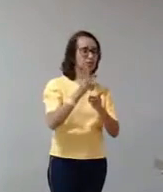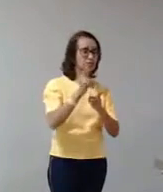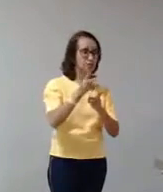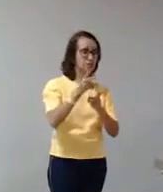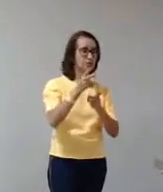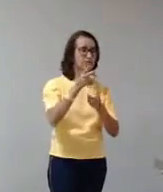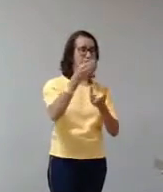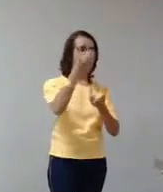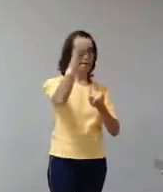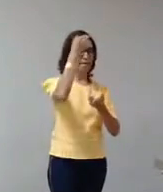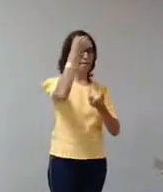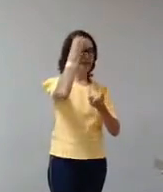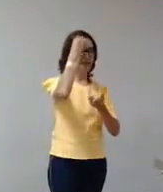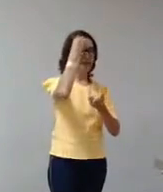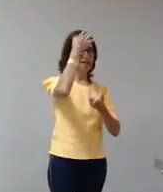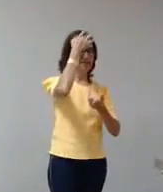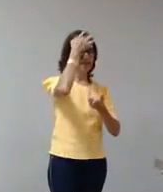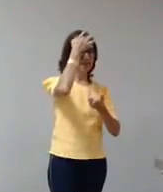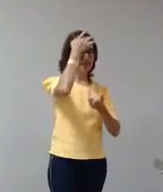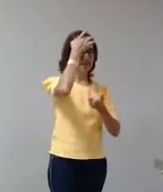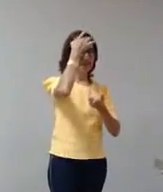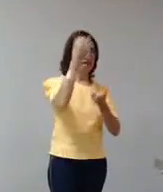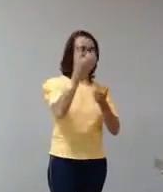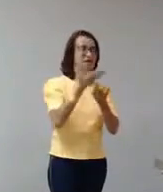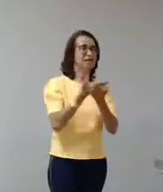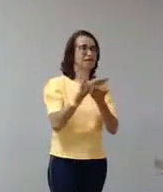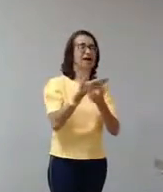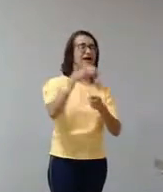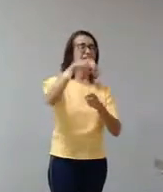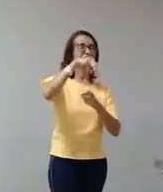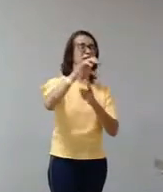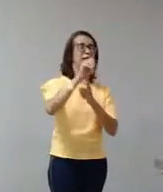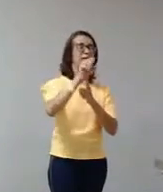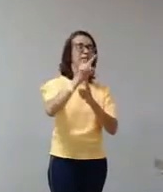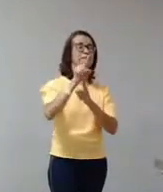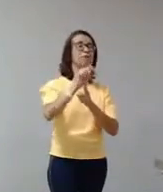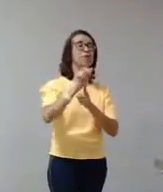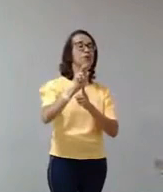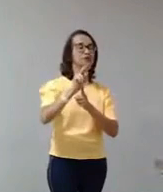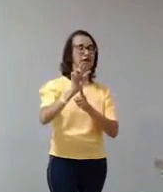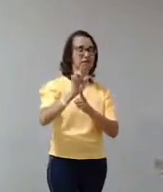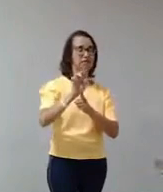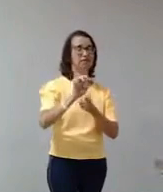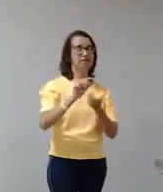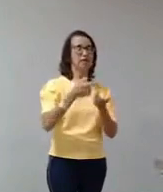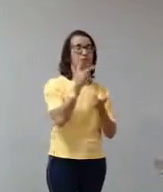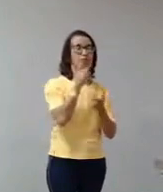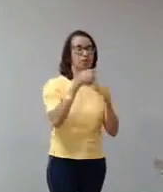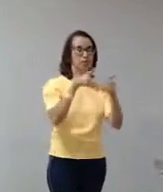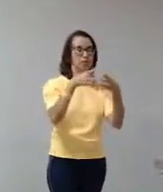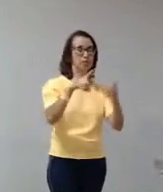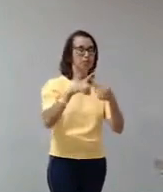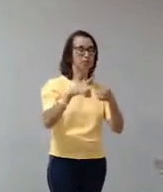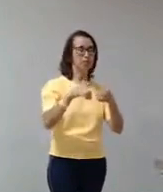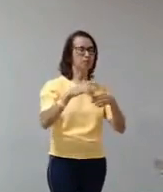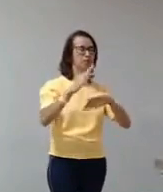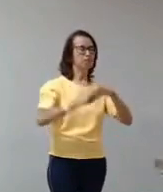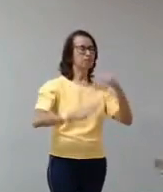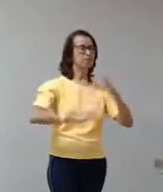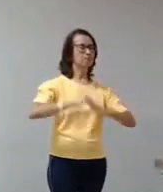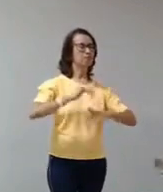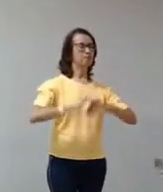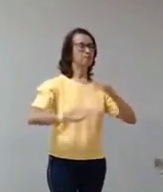Eles estudaram sonatas de Mozart comparado com outros compositores e eles